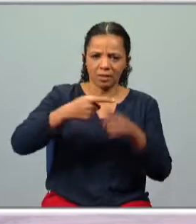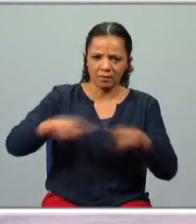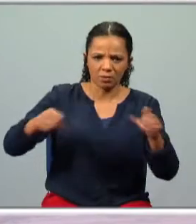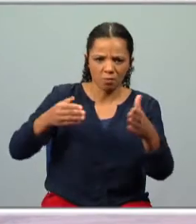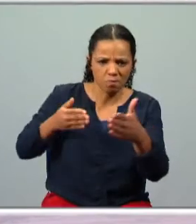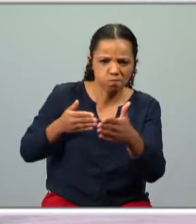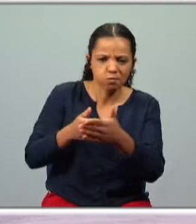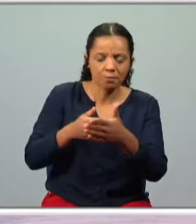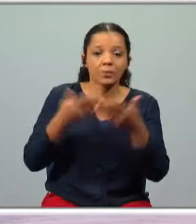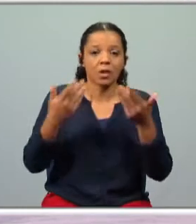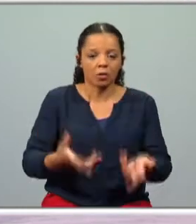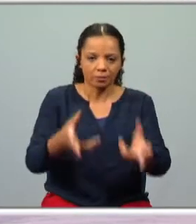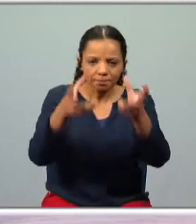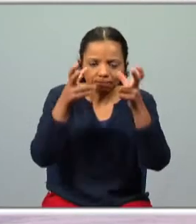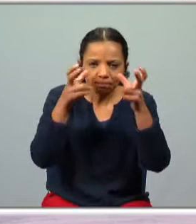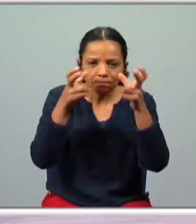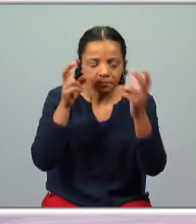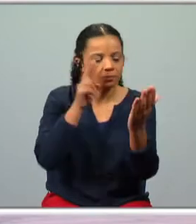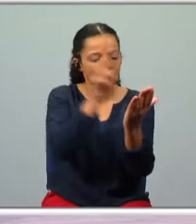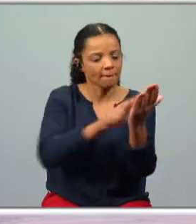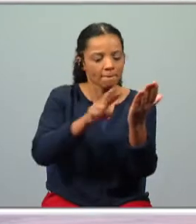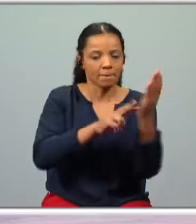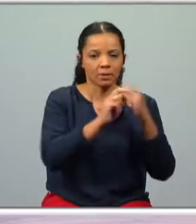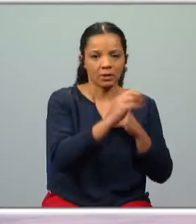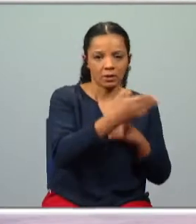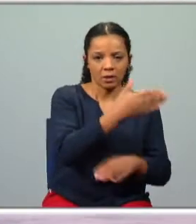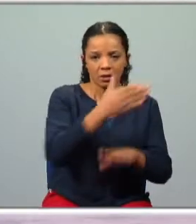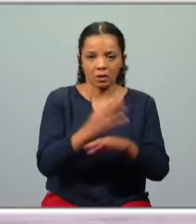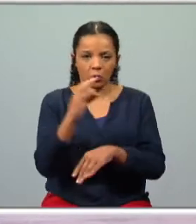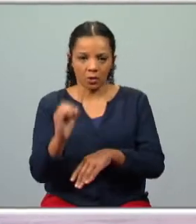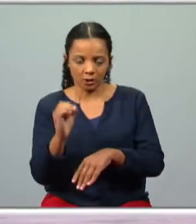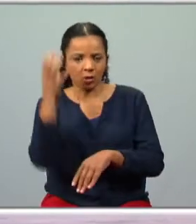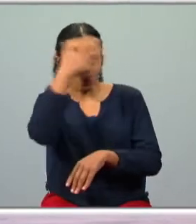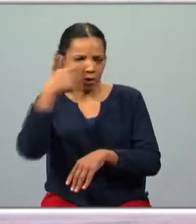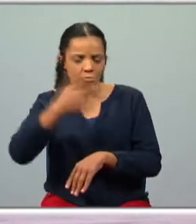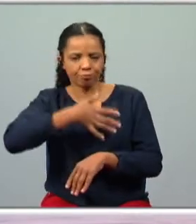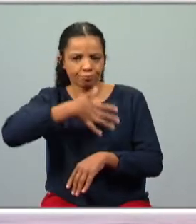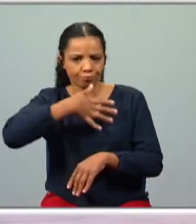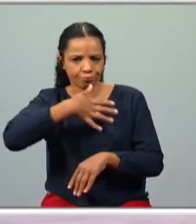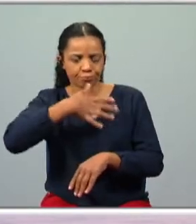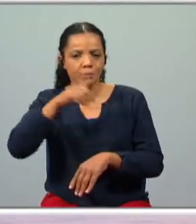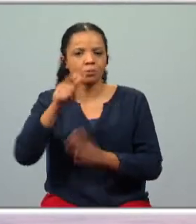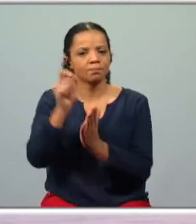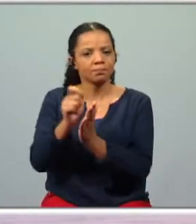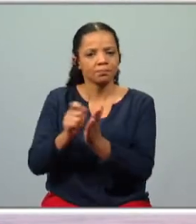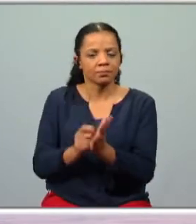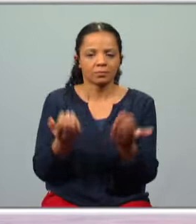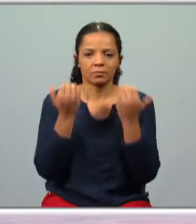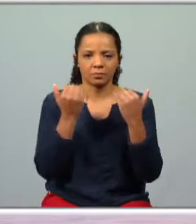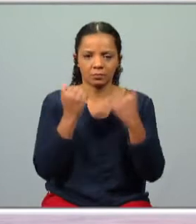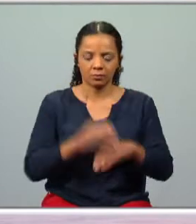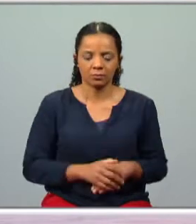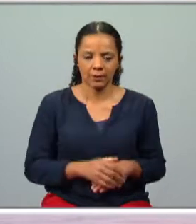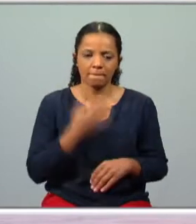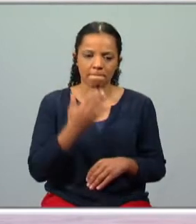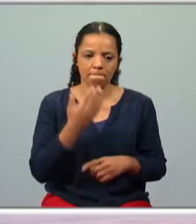Vamos agora ouvir e ler atentamente as instâncias 37 a 40, pelo António Fonseca, e vais registrar todas as informações que